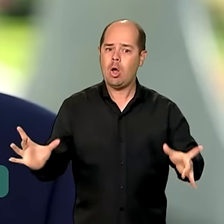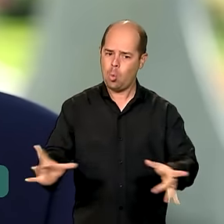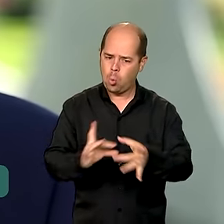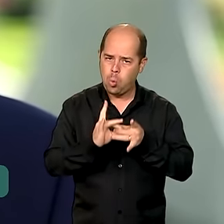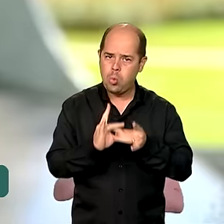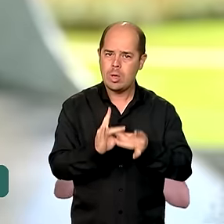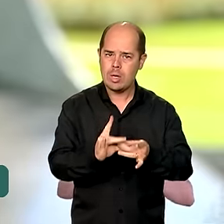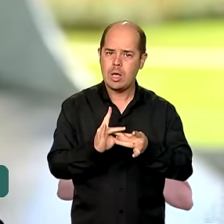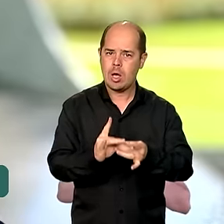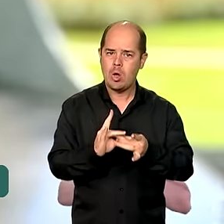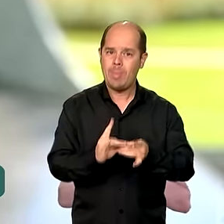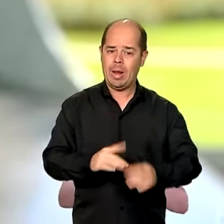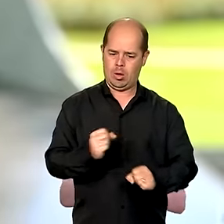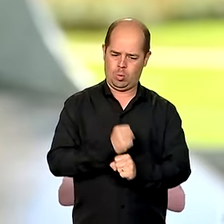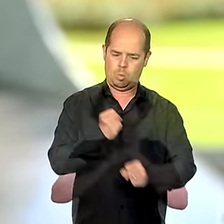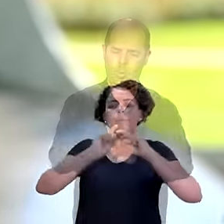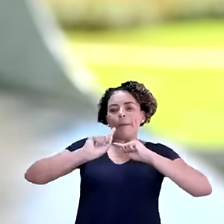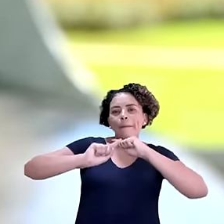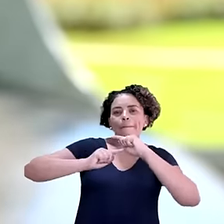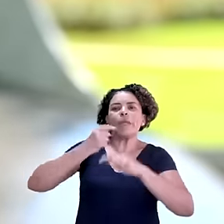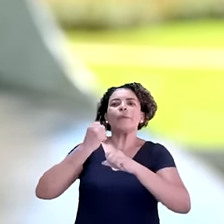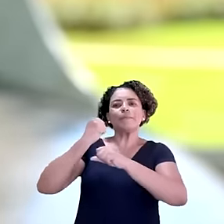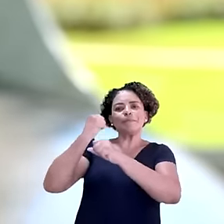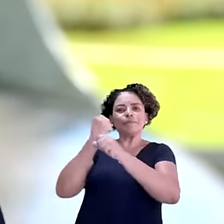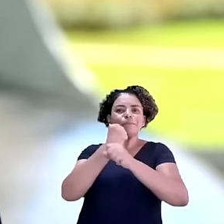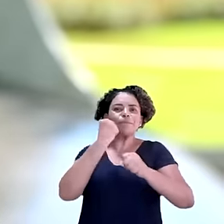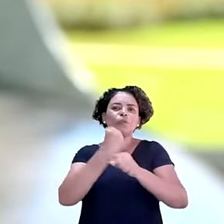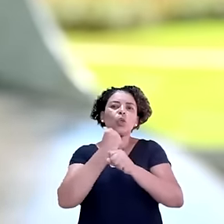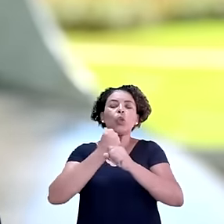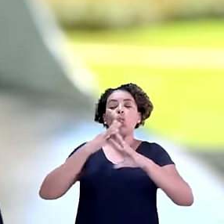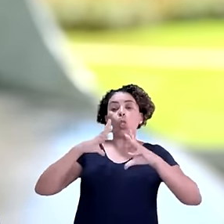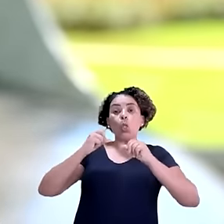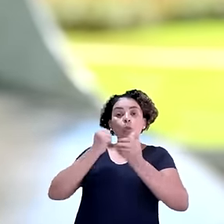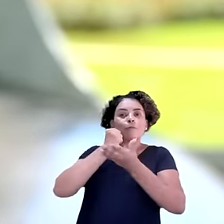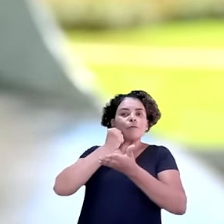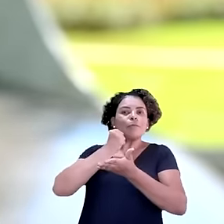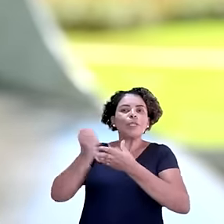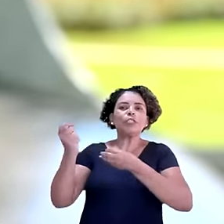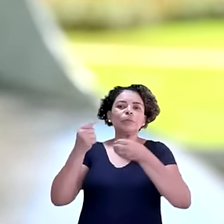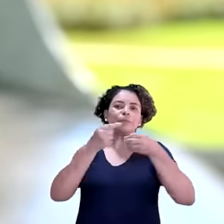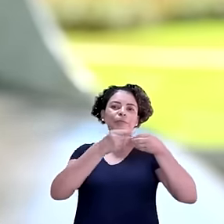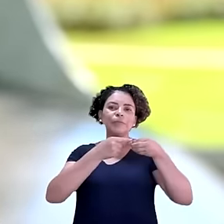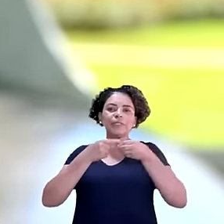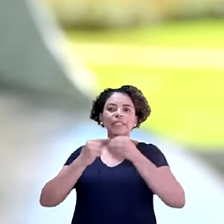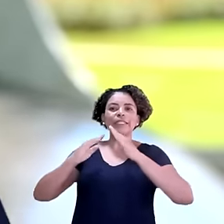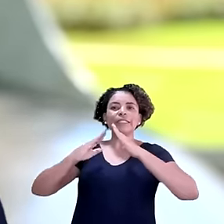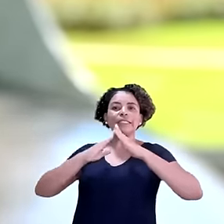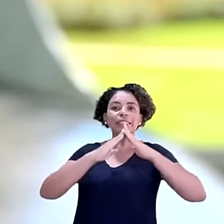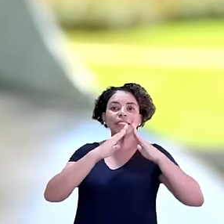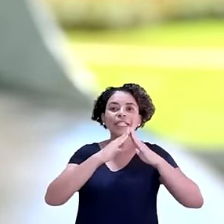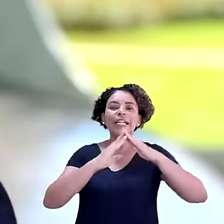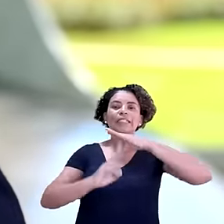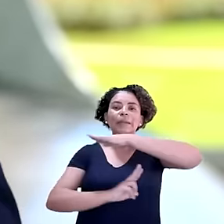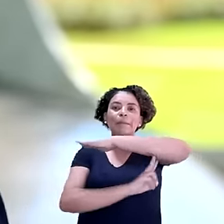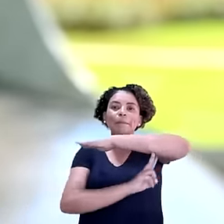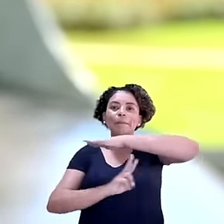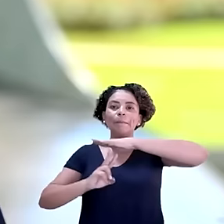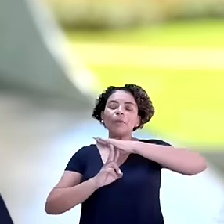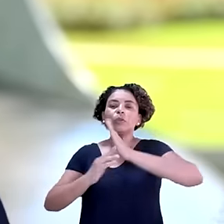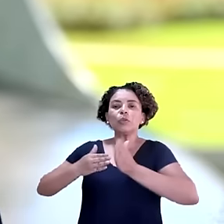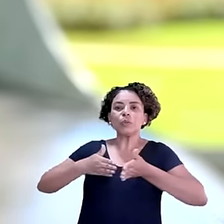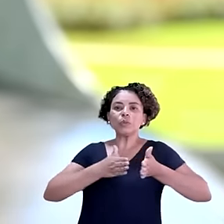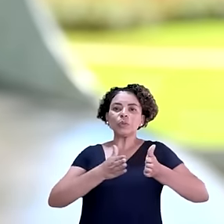Grande do Sul. Estamos juntos para recuperar e reconstruir o que foi destruído. Cidades, casas,